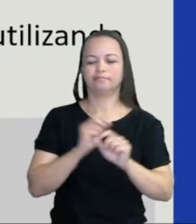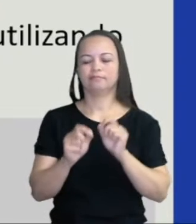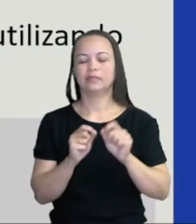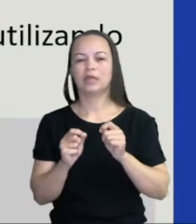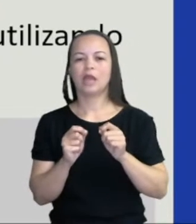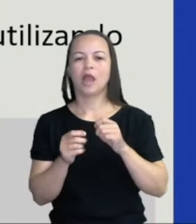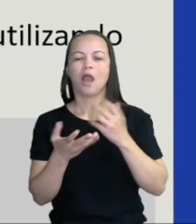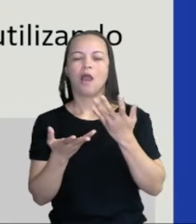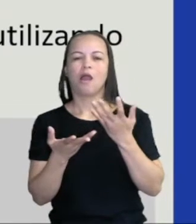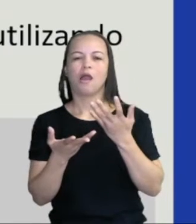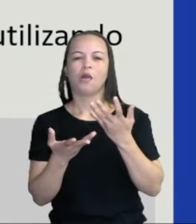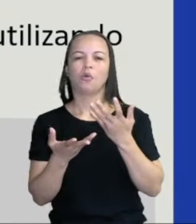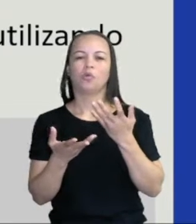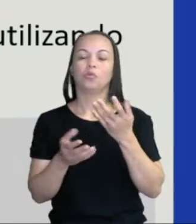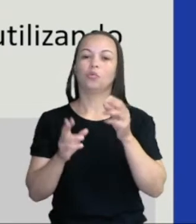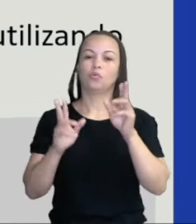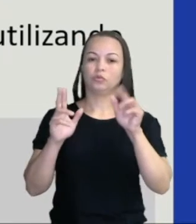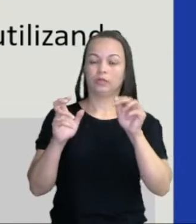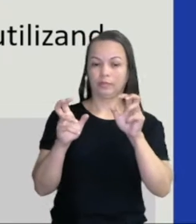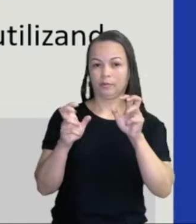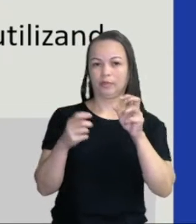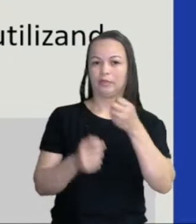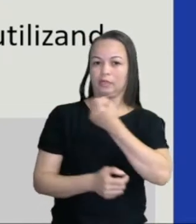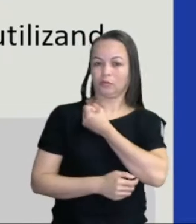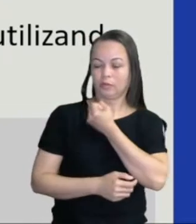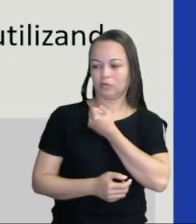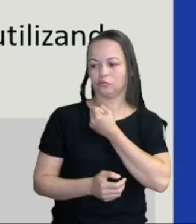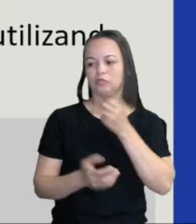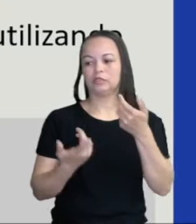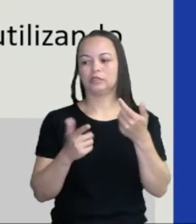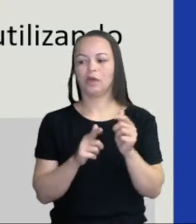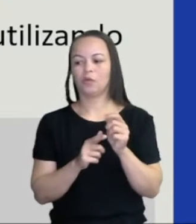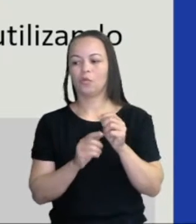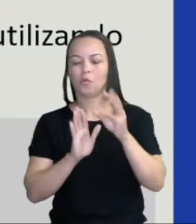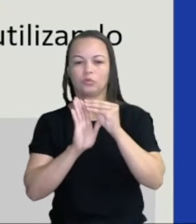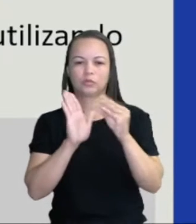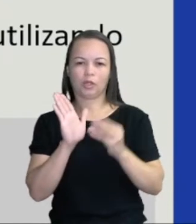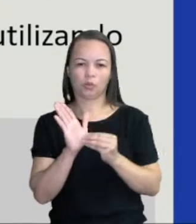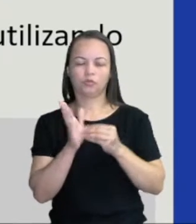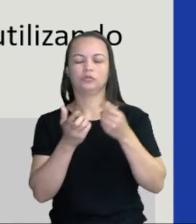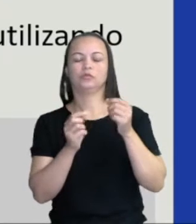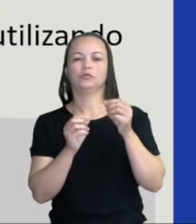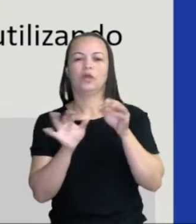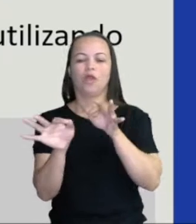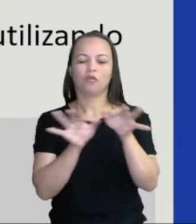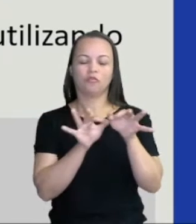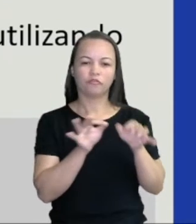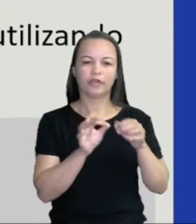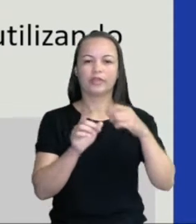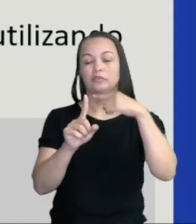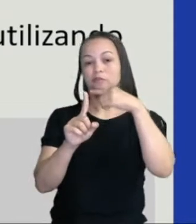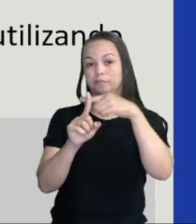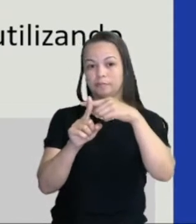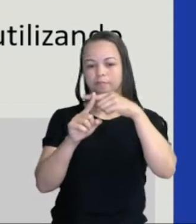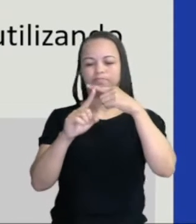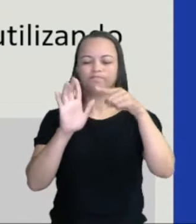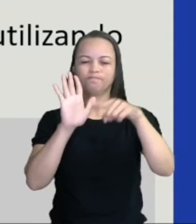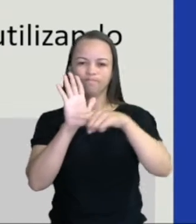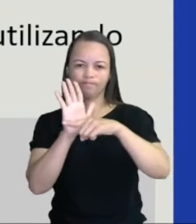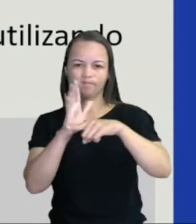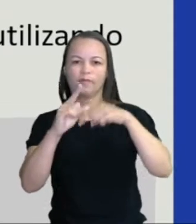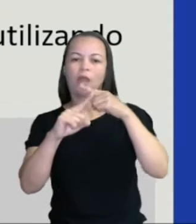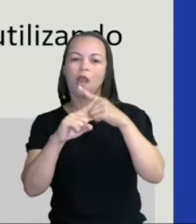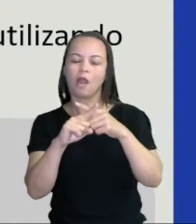unidade temática Números, conteúdo, problemas envolvendo adição, subtração, multiplicação, divisão e suas